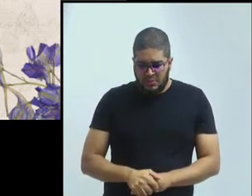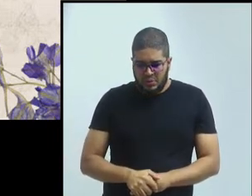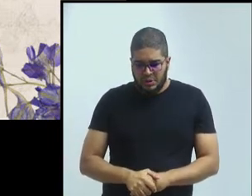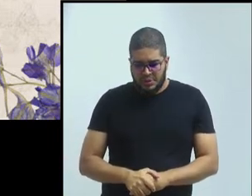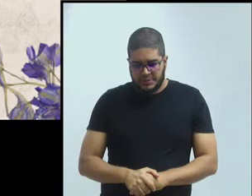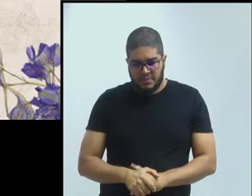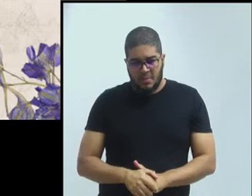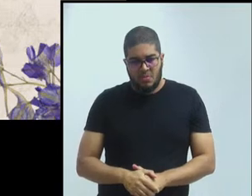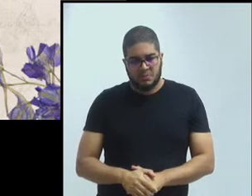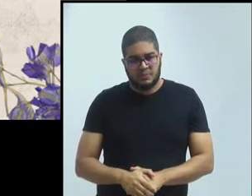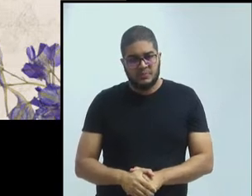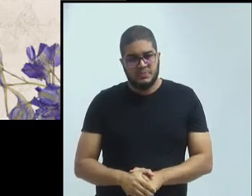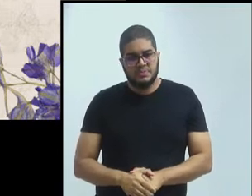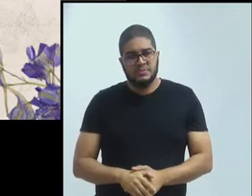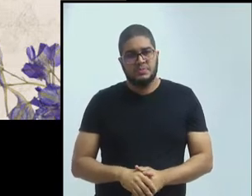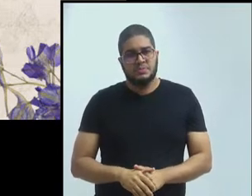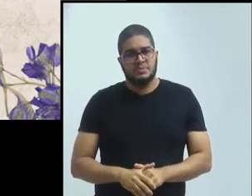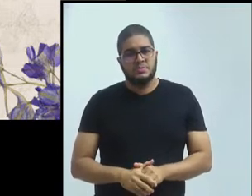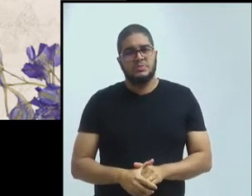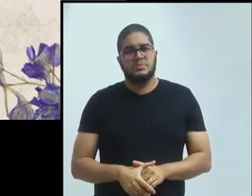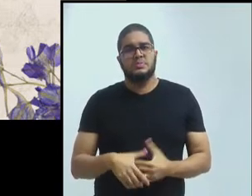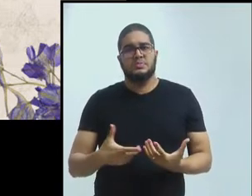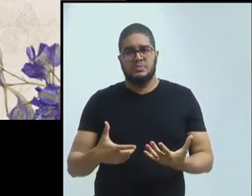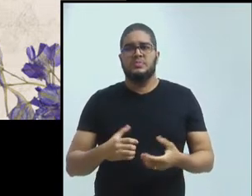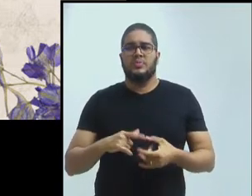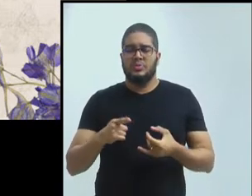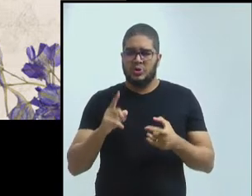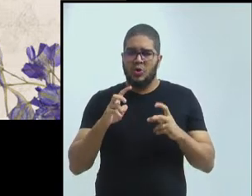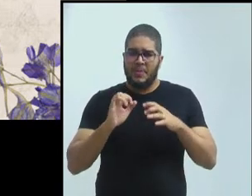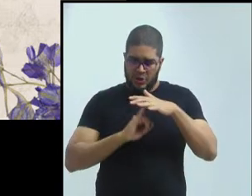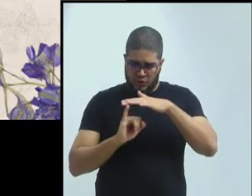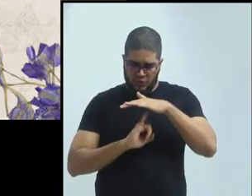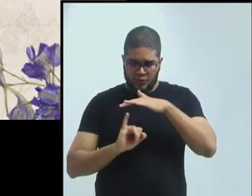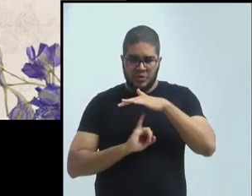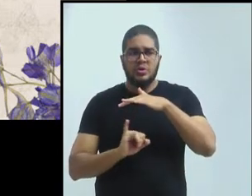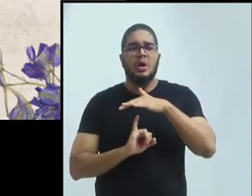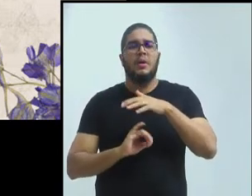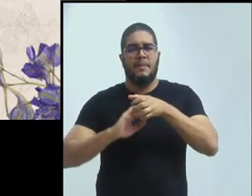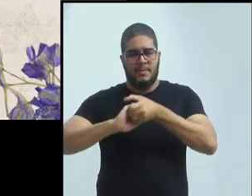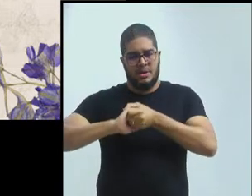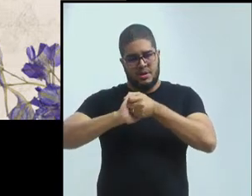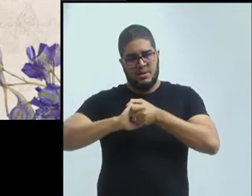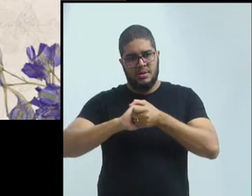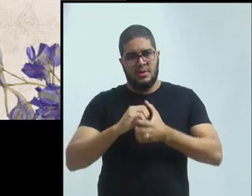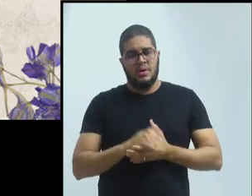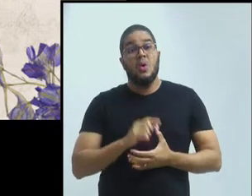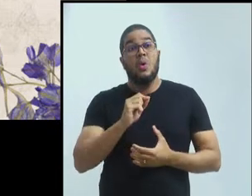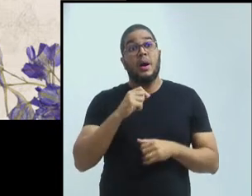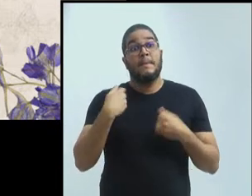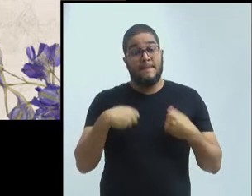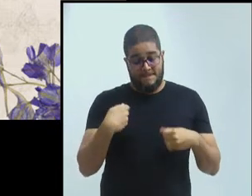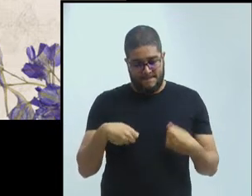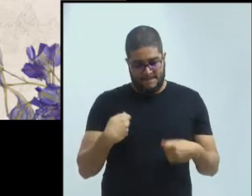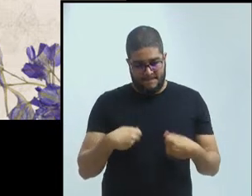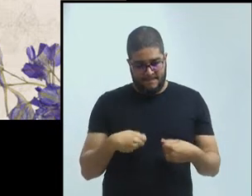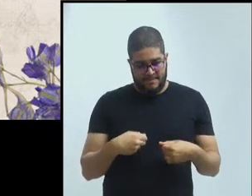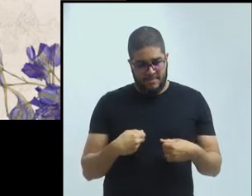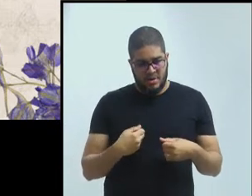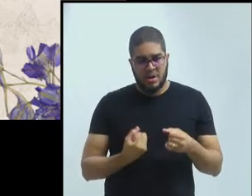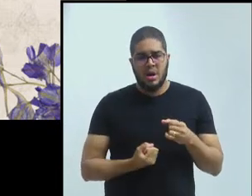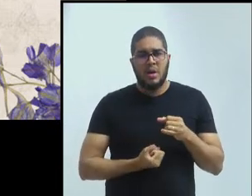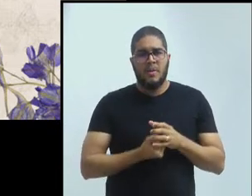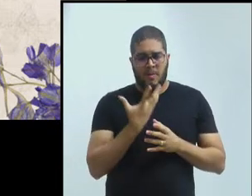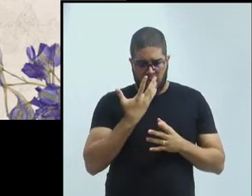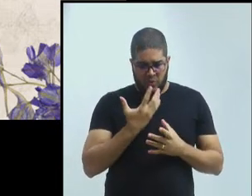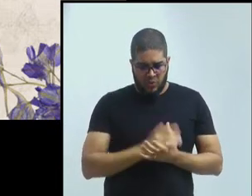que é que precisa uma instituição ter para que o programa, os programas atualmente, eles